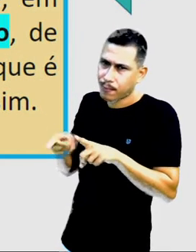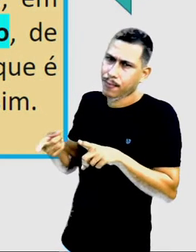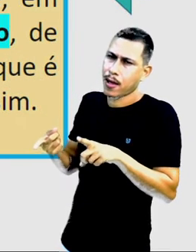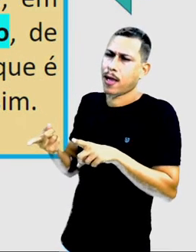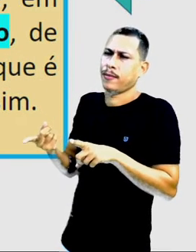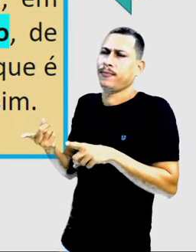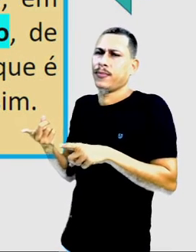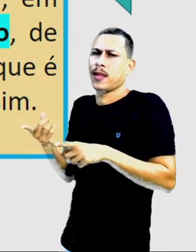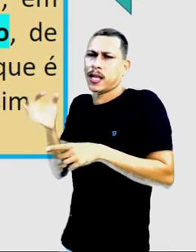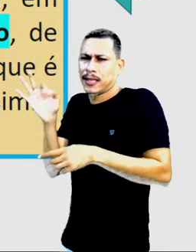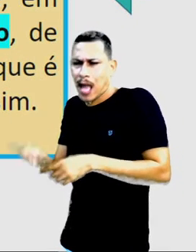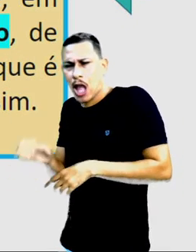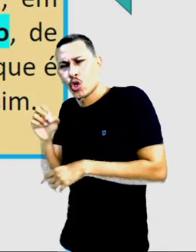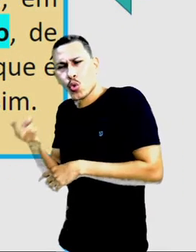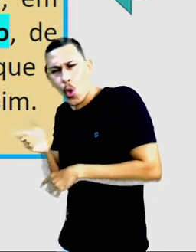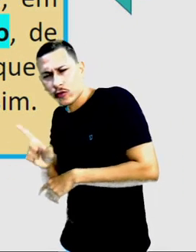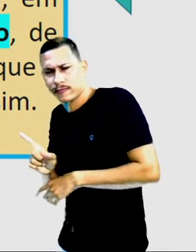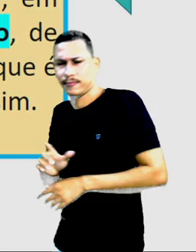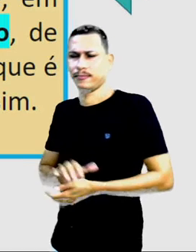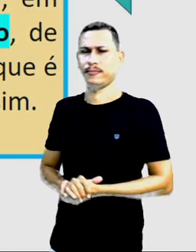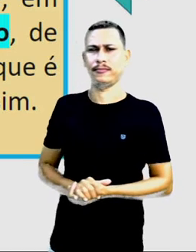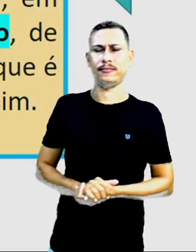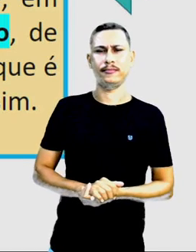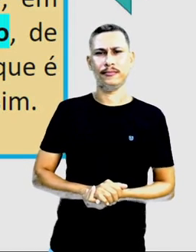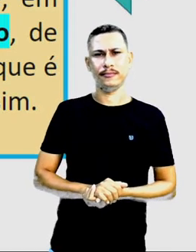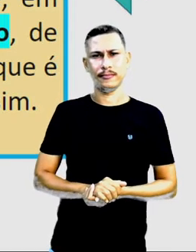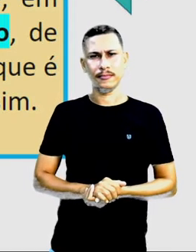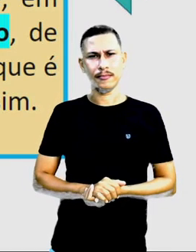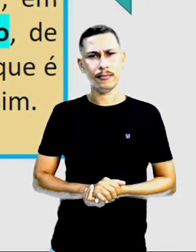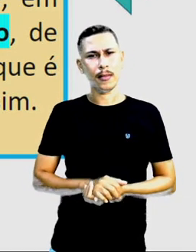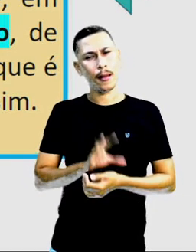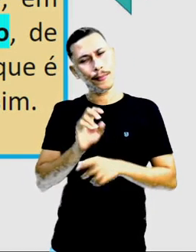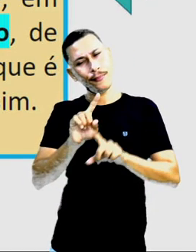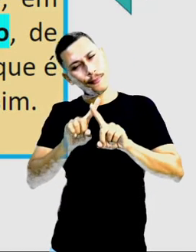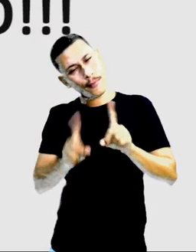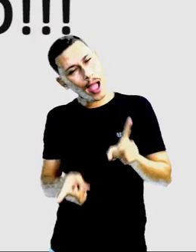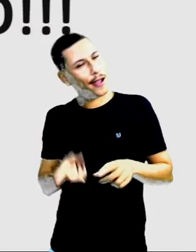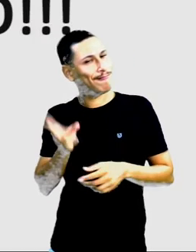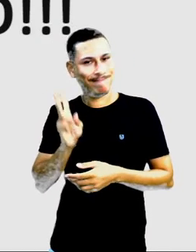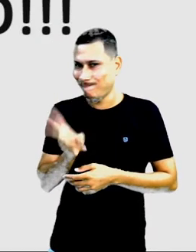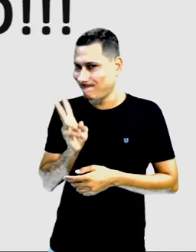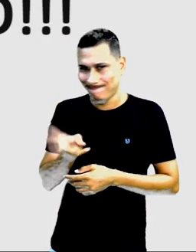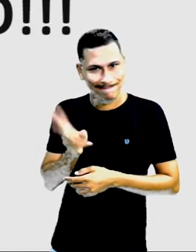ou não correto. Entretanto, nem sempre foi assim.